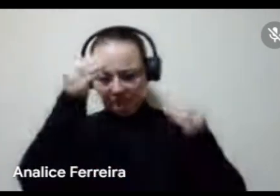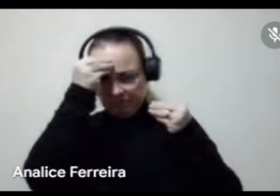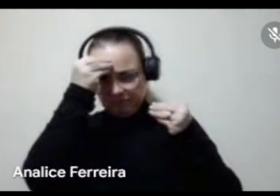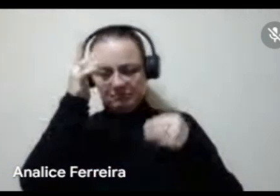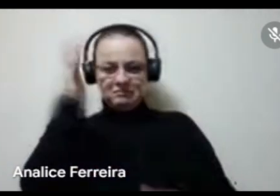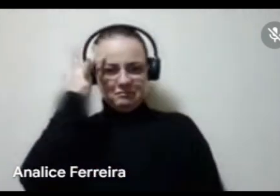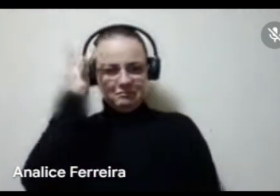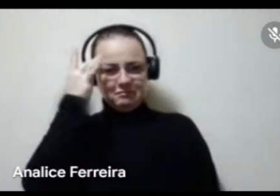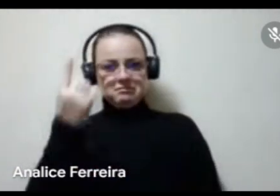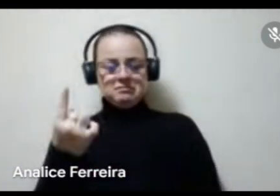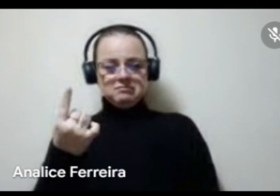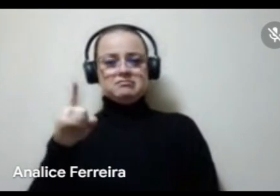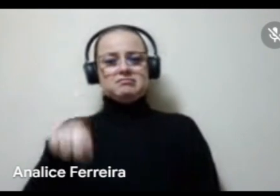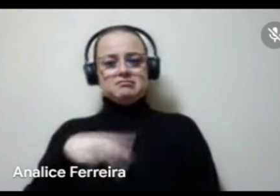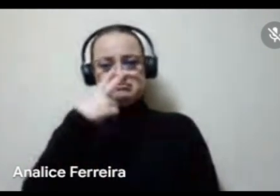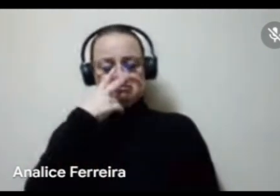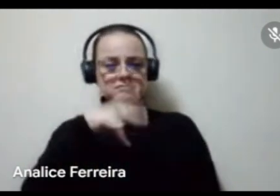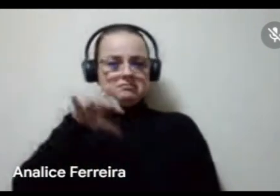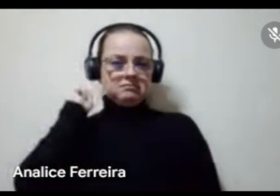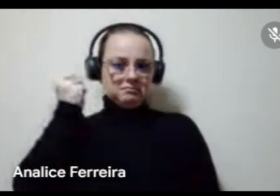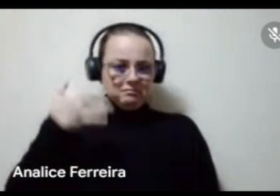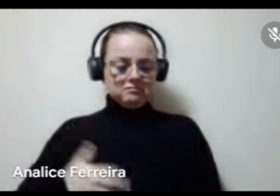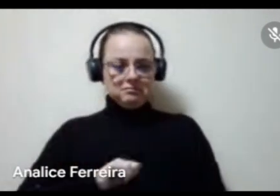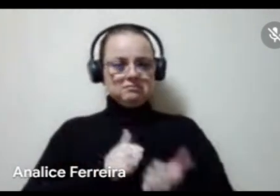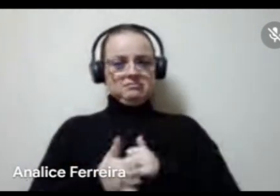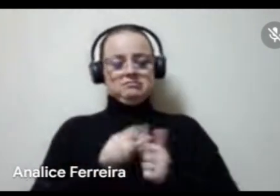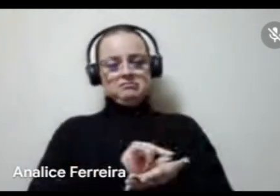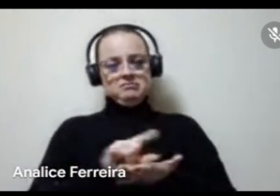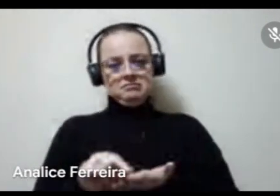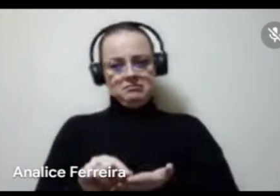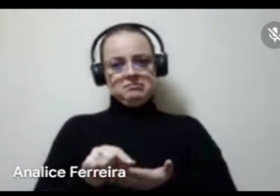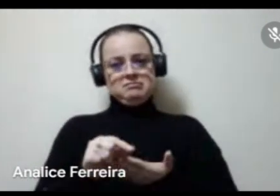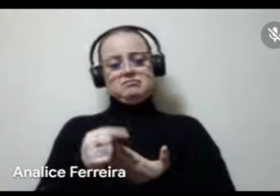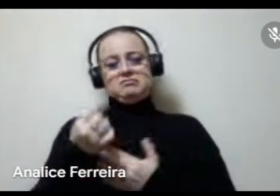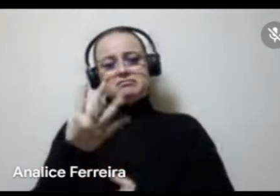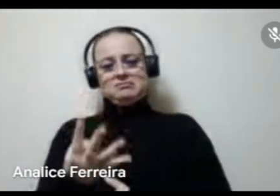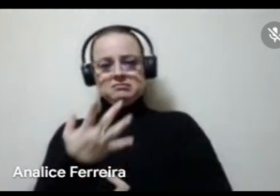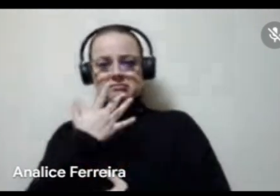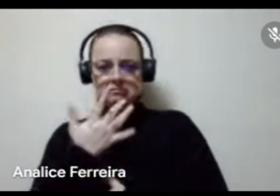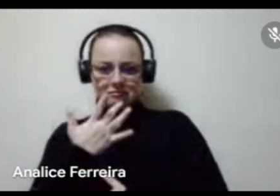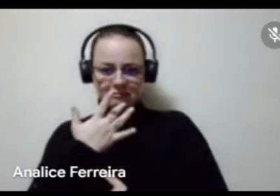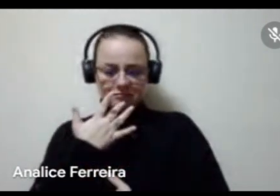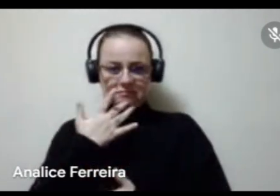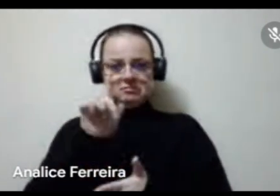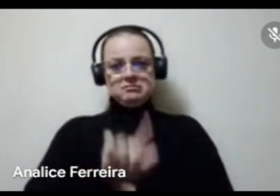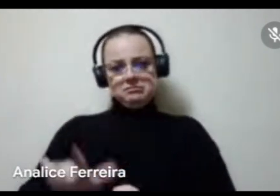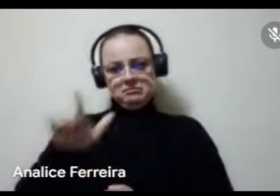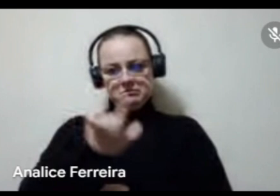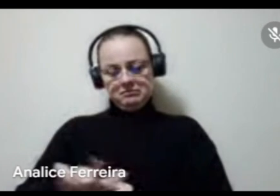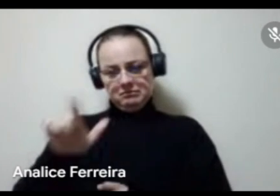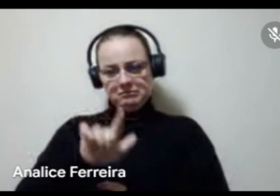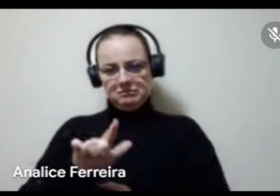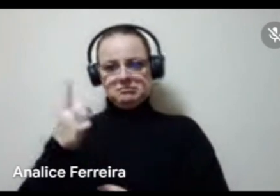amanhã de uma hora vai ter de audiovisual e jogos digitais, aí às 16 horas vai ter a de literatura e